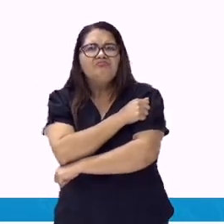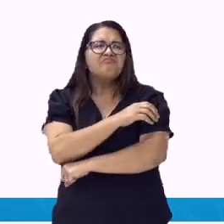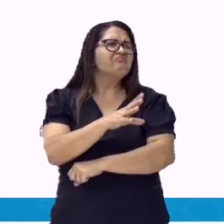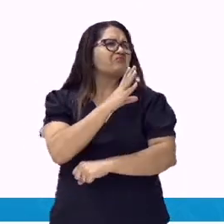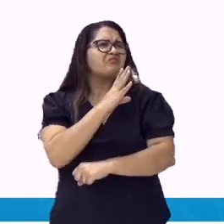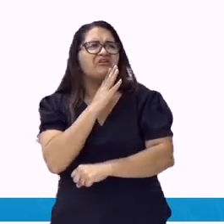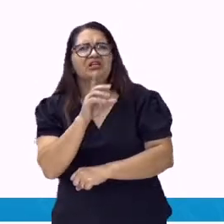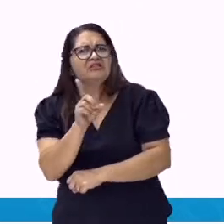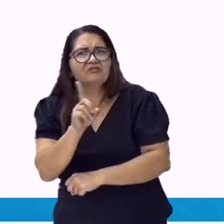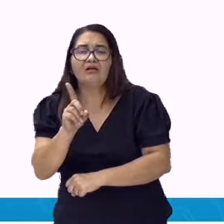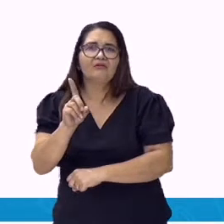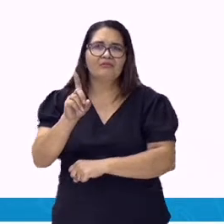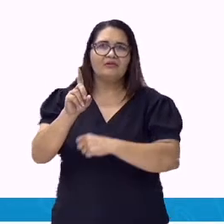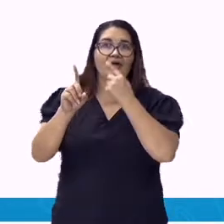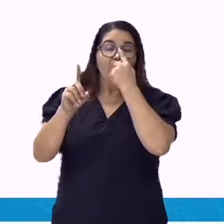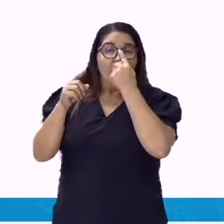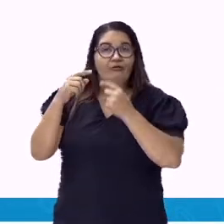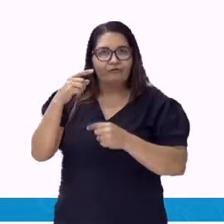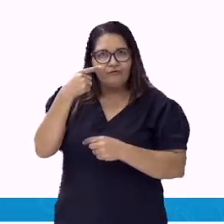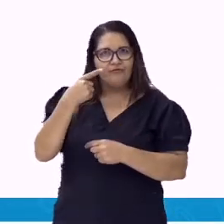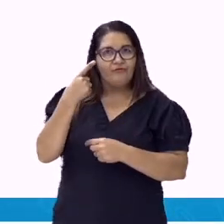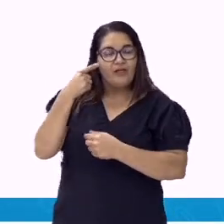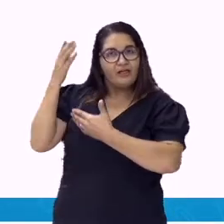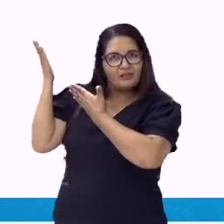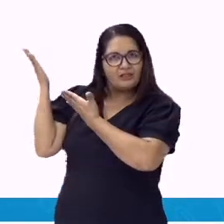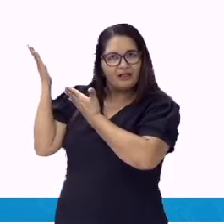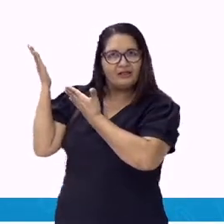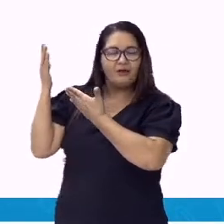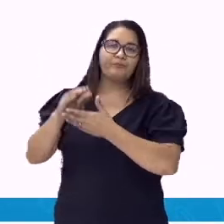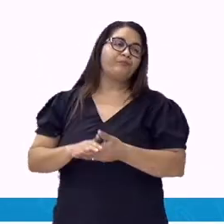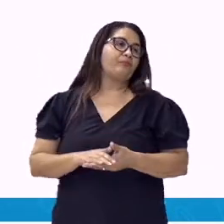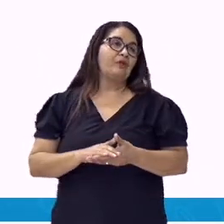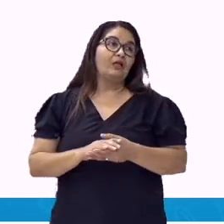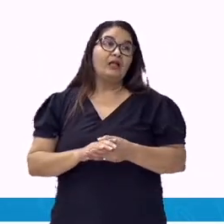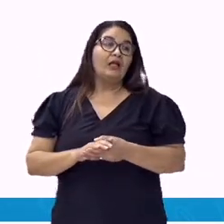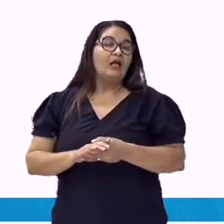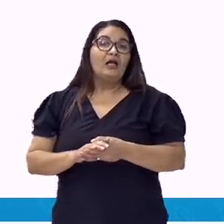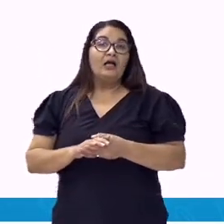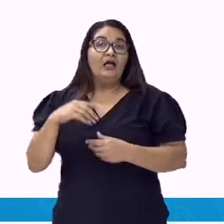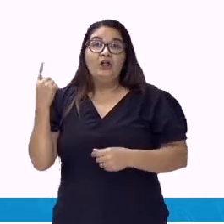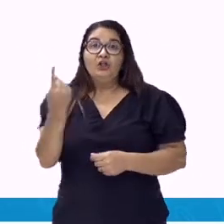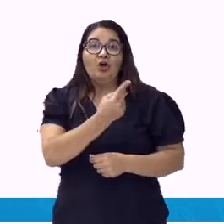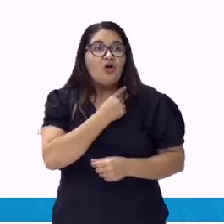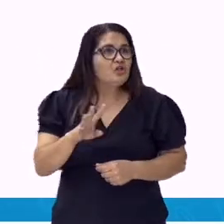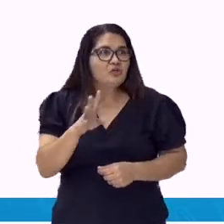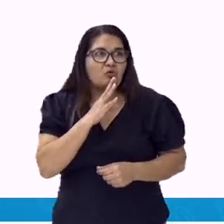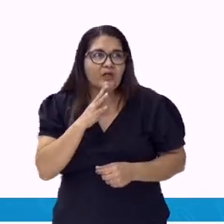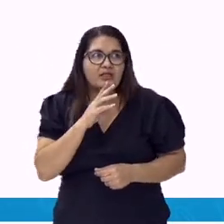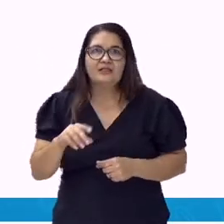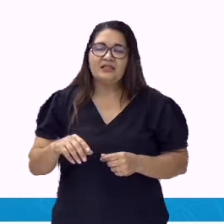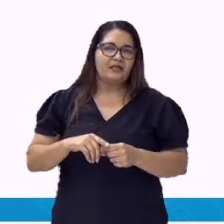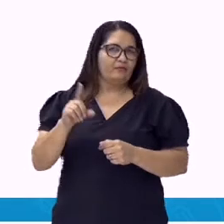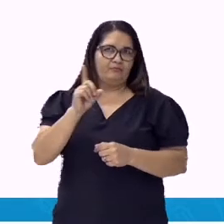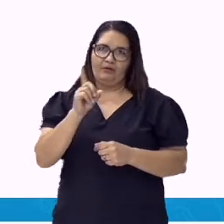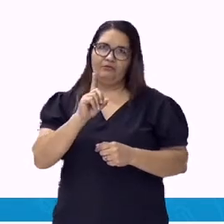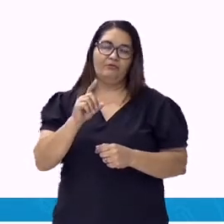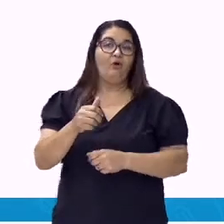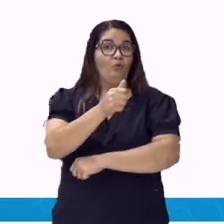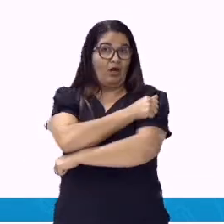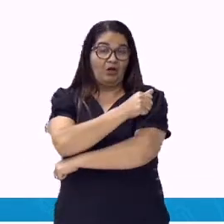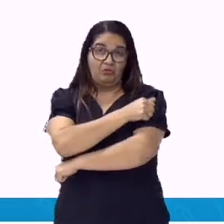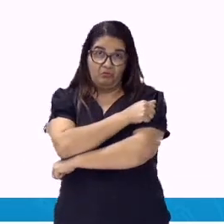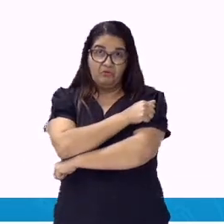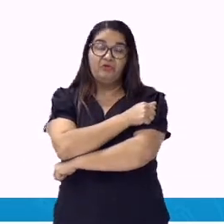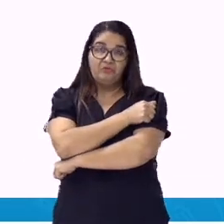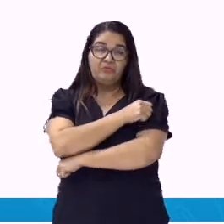pronomes, teremos. Não conhecemos o aluno que saiu. Como se pode perceber, o que,